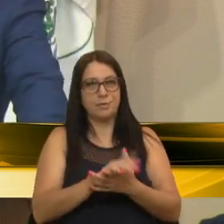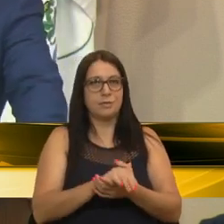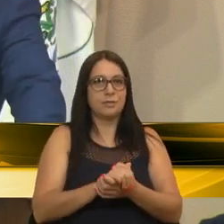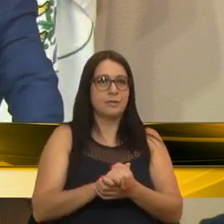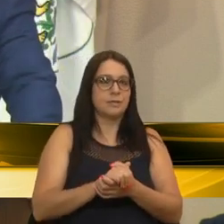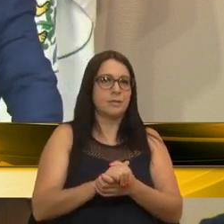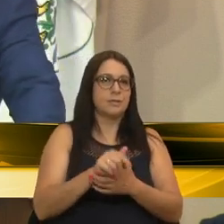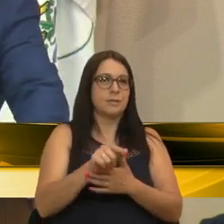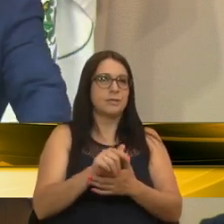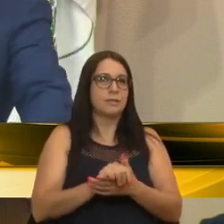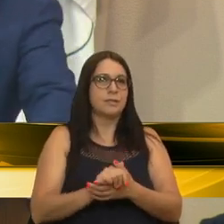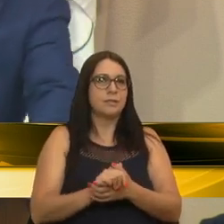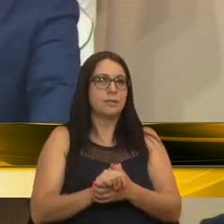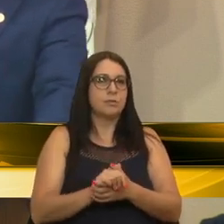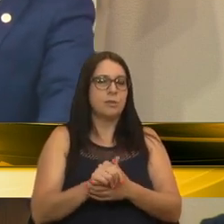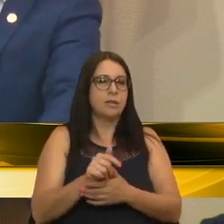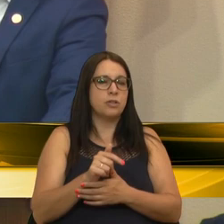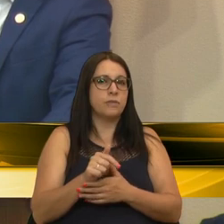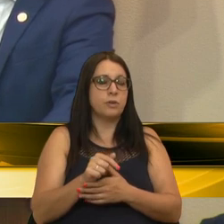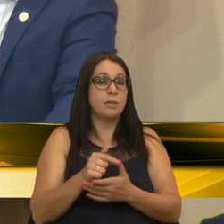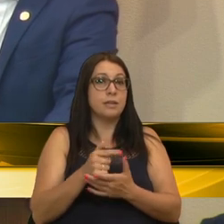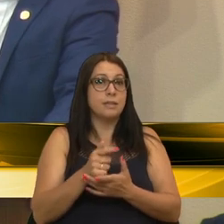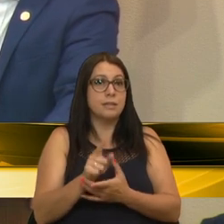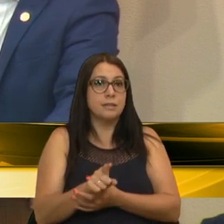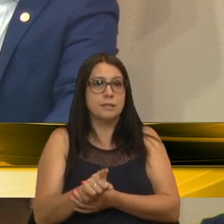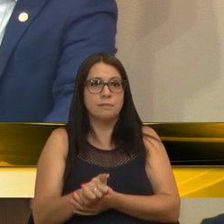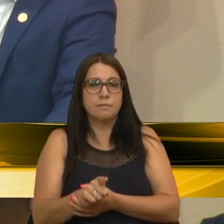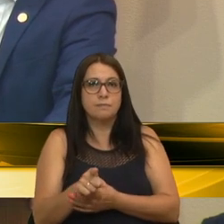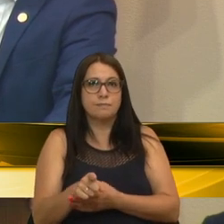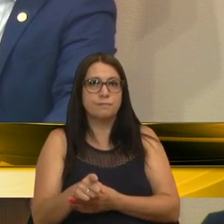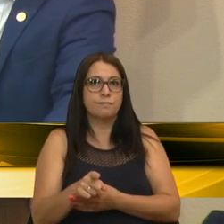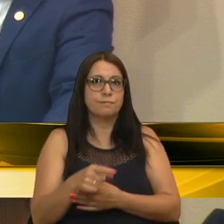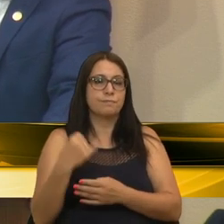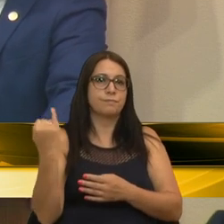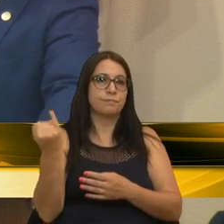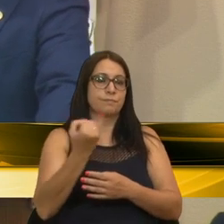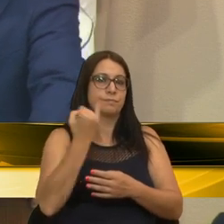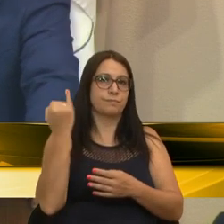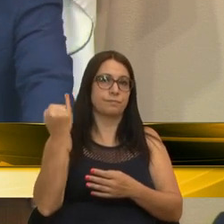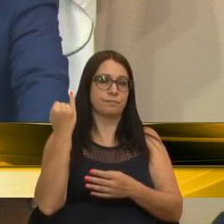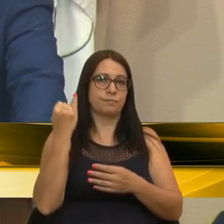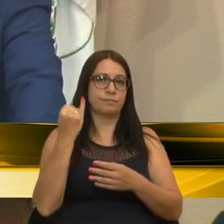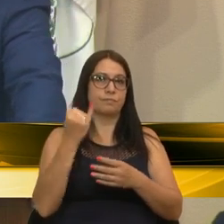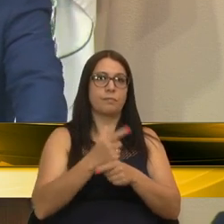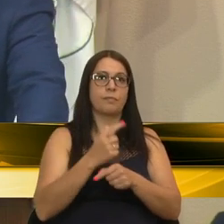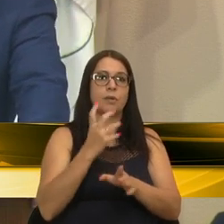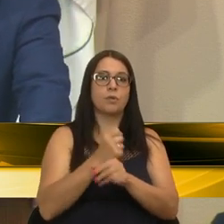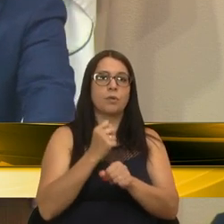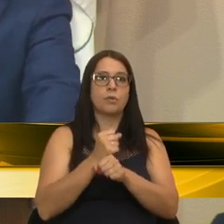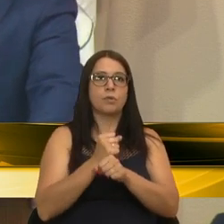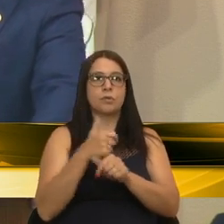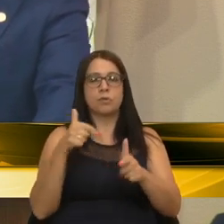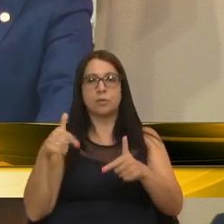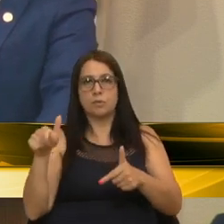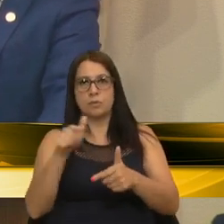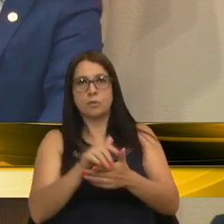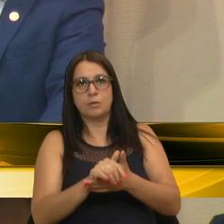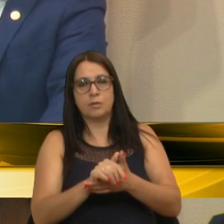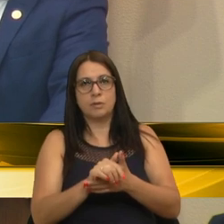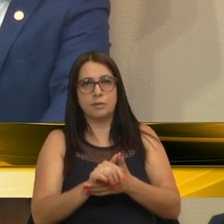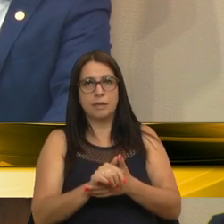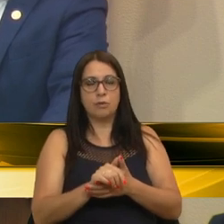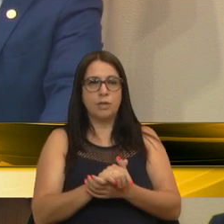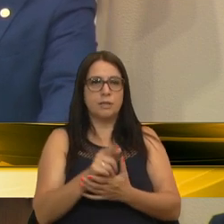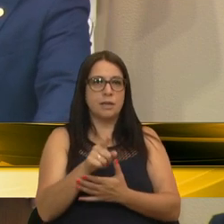é uma roda que gira a favor do município de extrema relevância. A gente faz um cálculo de mais ou menos 100 empresas que passaram por lá.